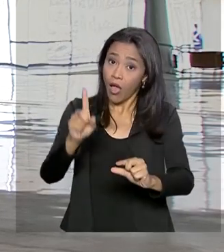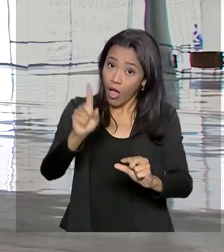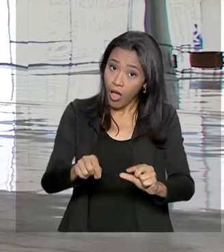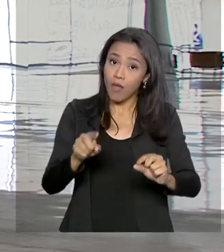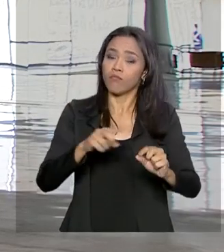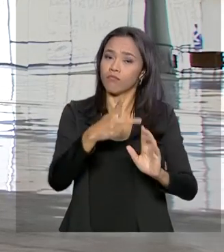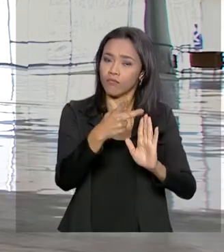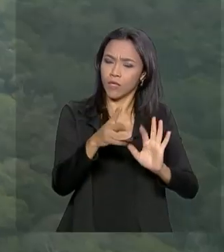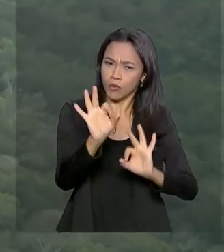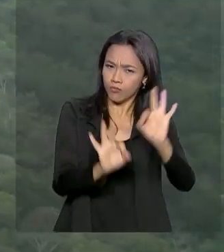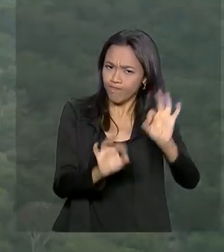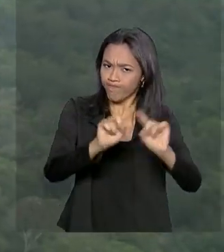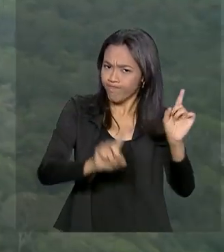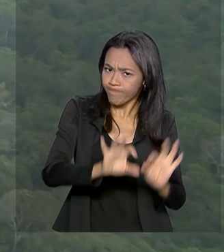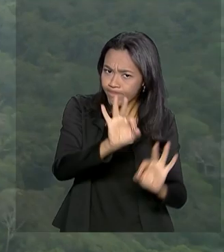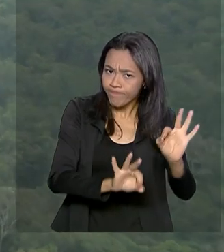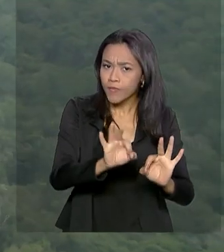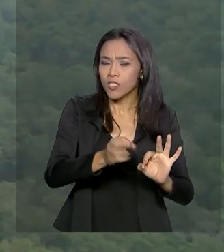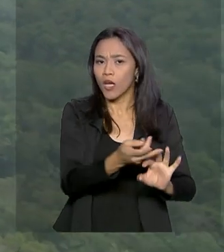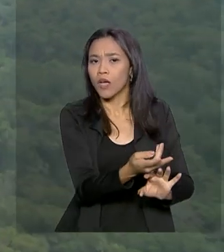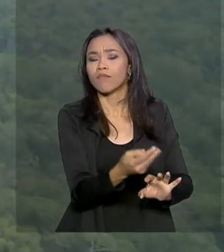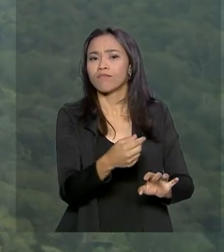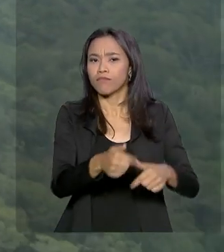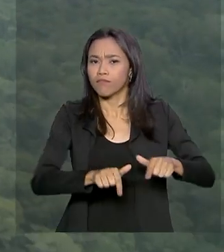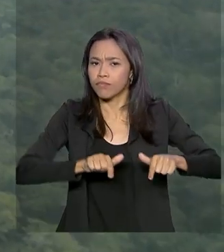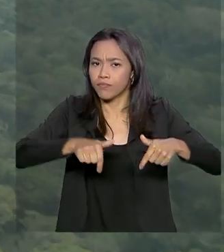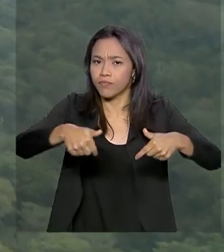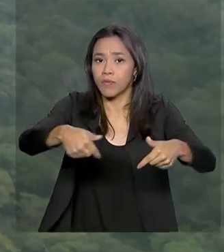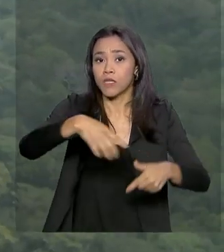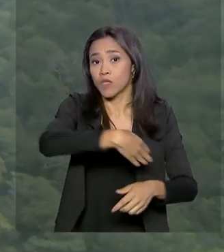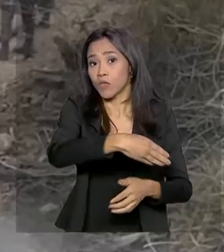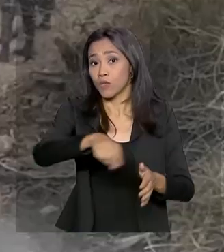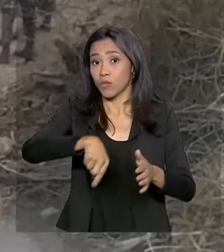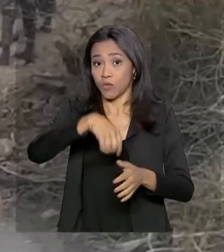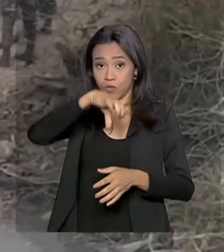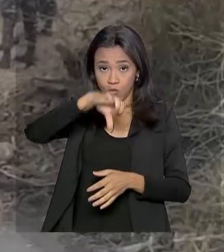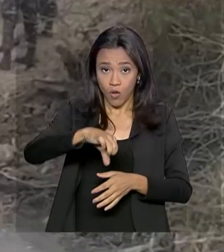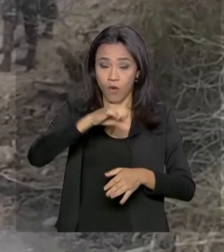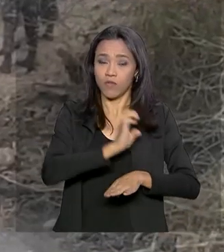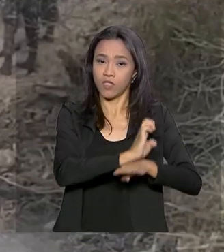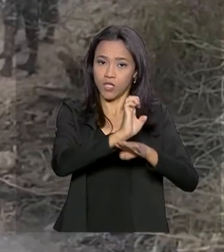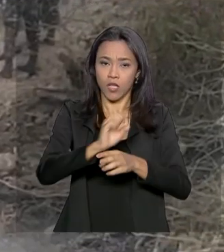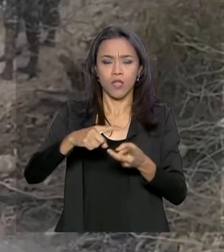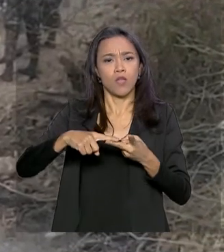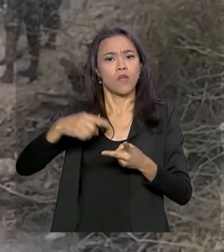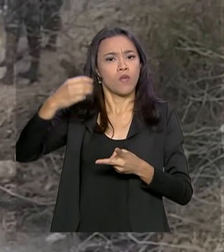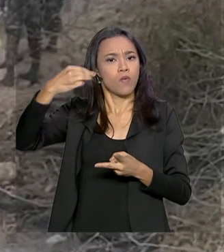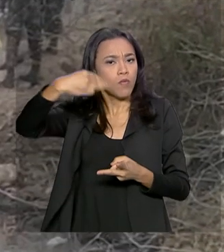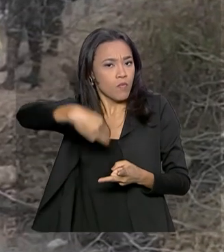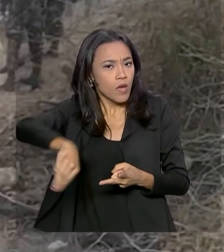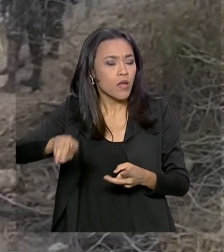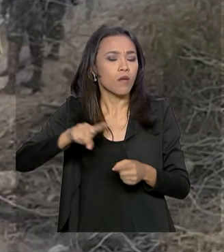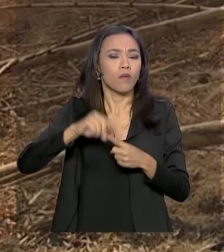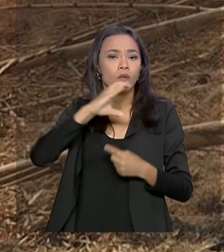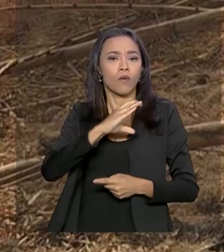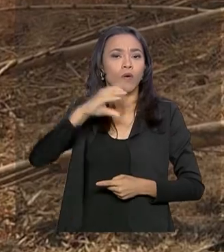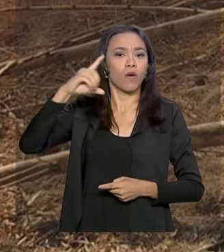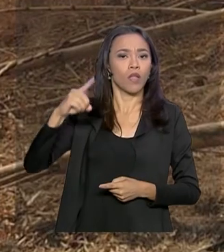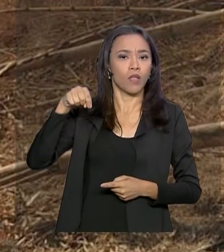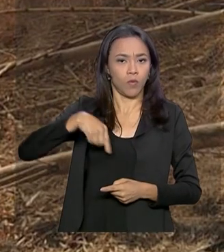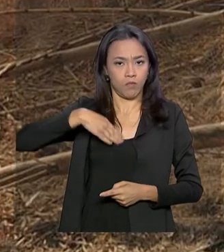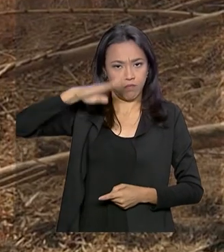está atuando nos nove estados que compõem a Amazônia Legal. No Maranhão, o coordenador militar da operação